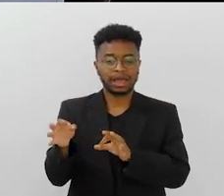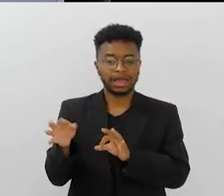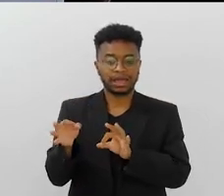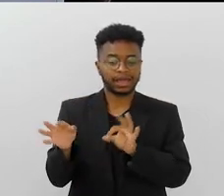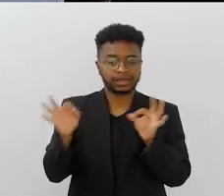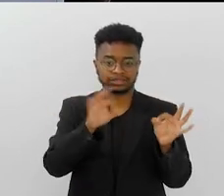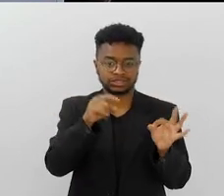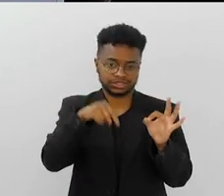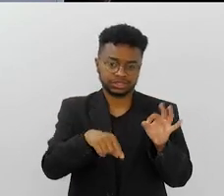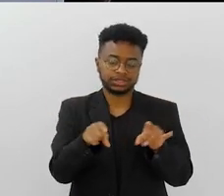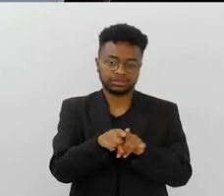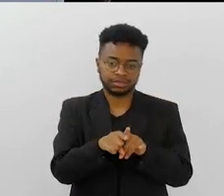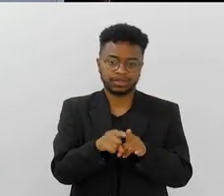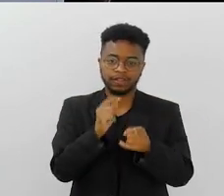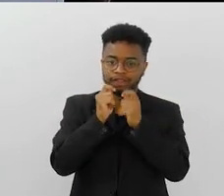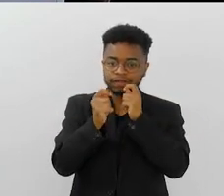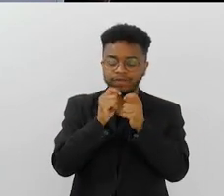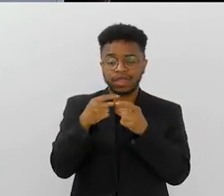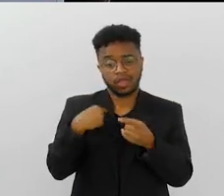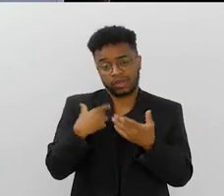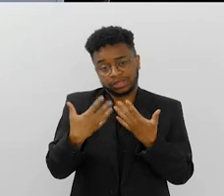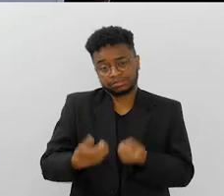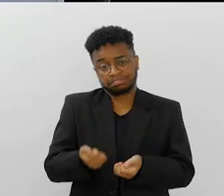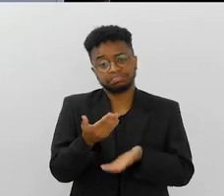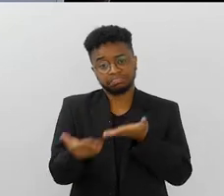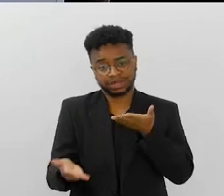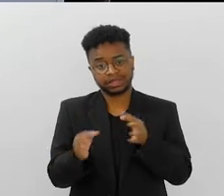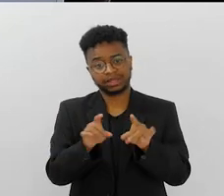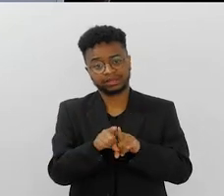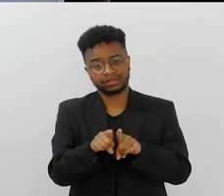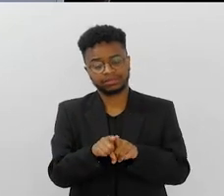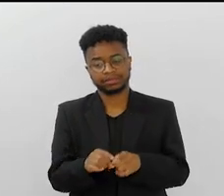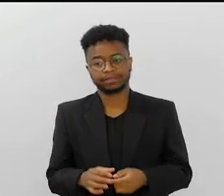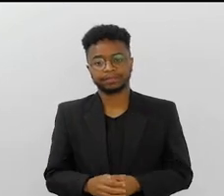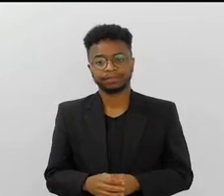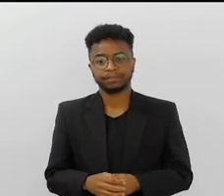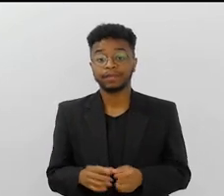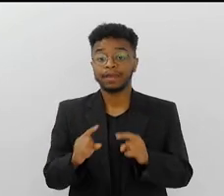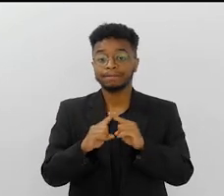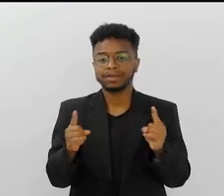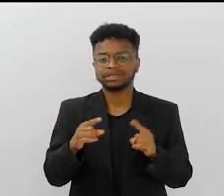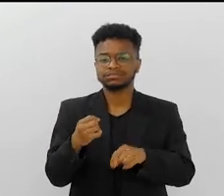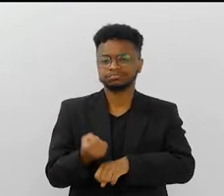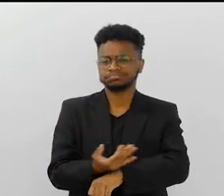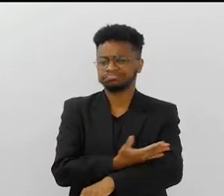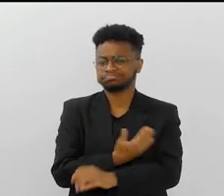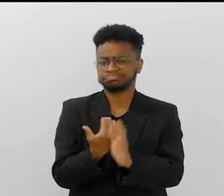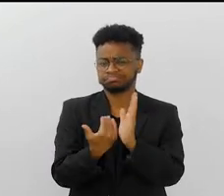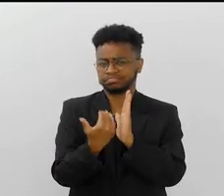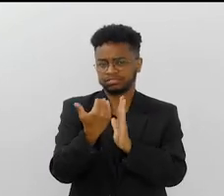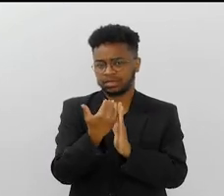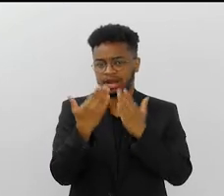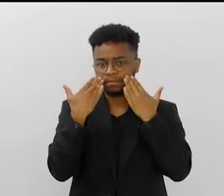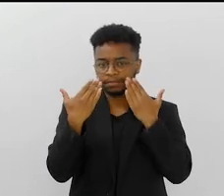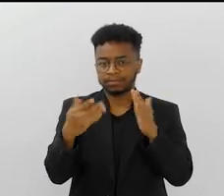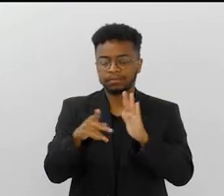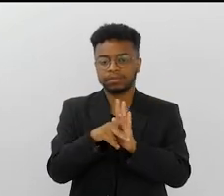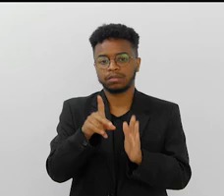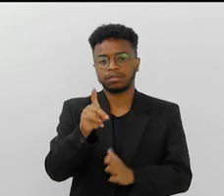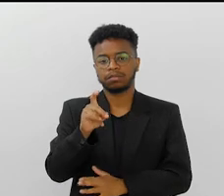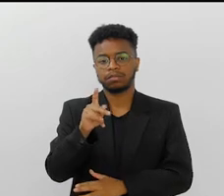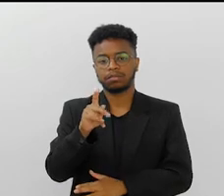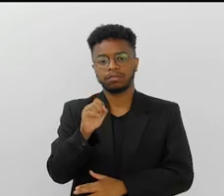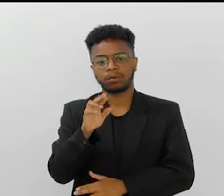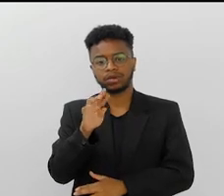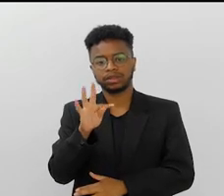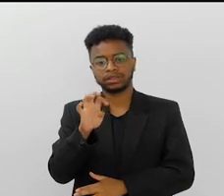Eu vou aceitar perder tranquilamente porque é o Milton Nascimento. Então, assim, foi o momento mais emocionante, a apresentação da Portela,